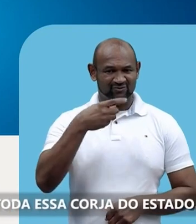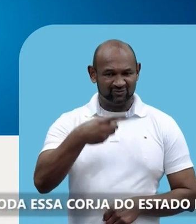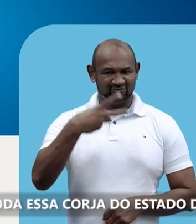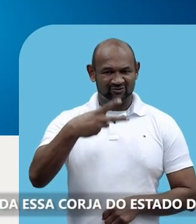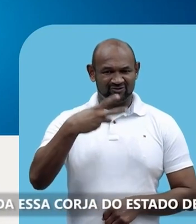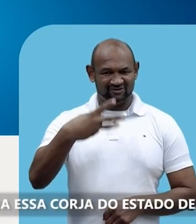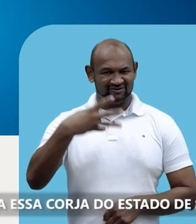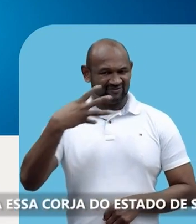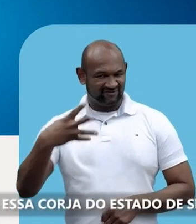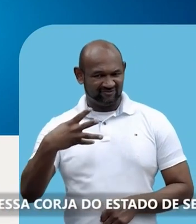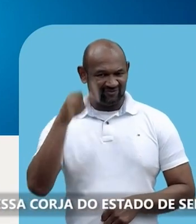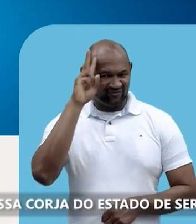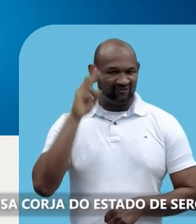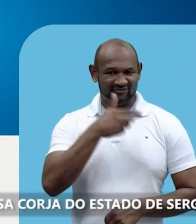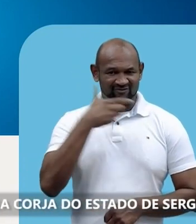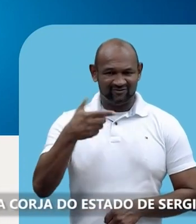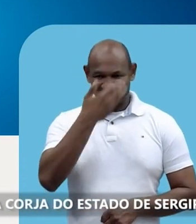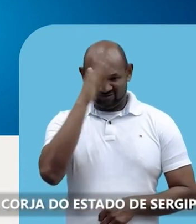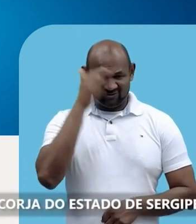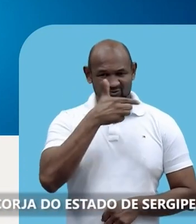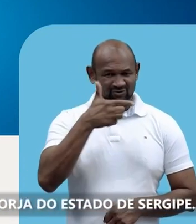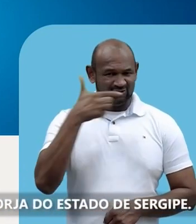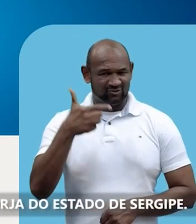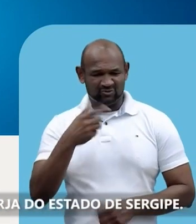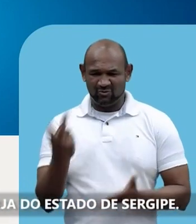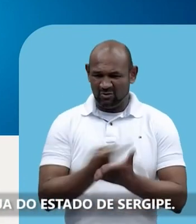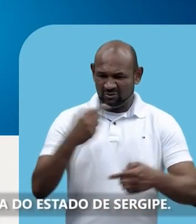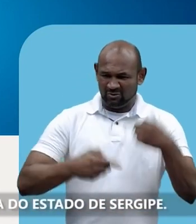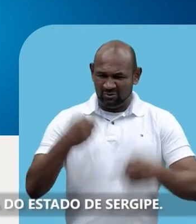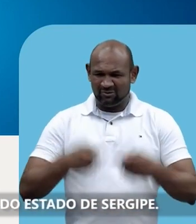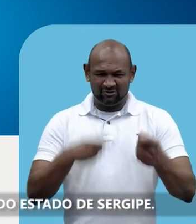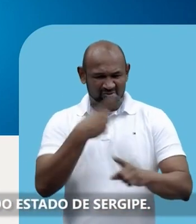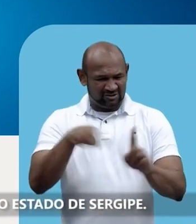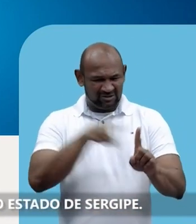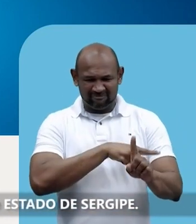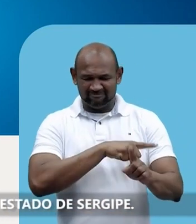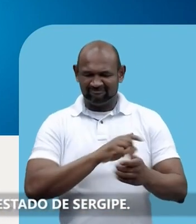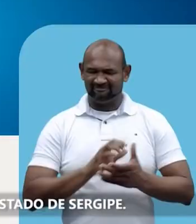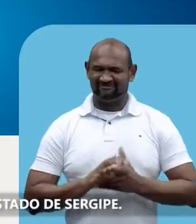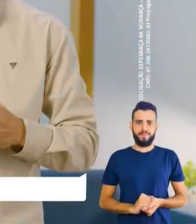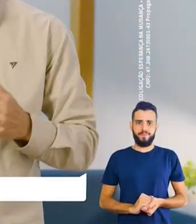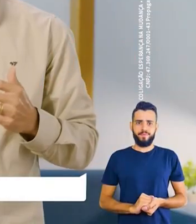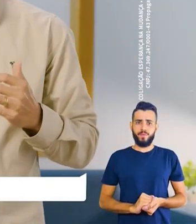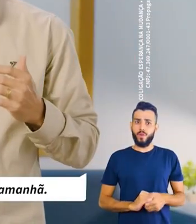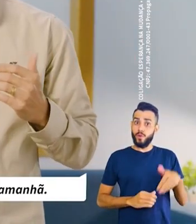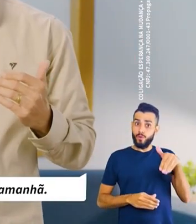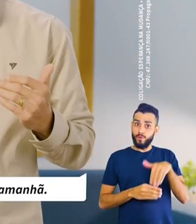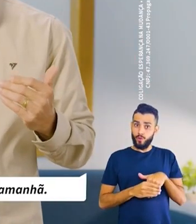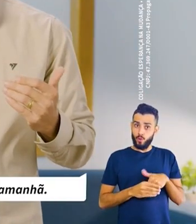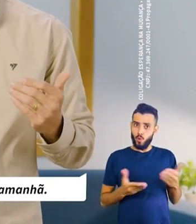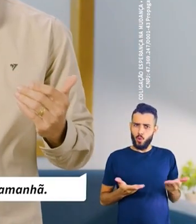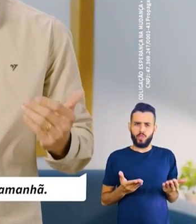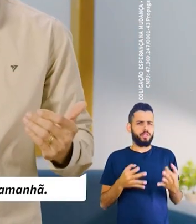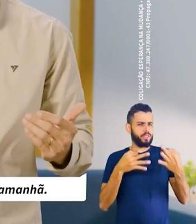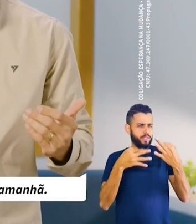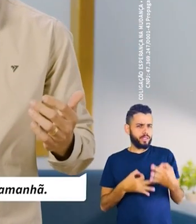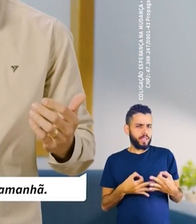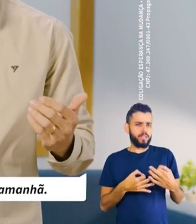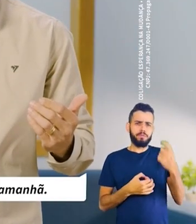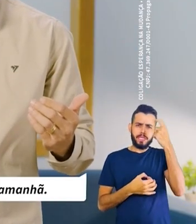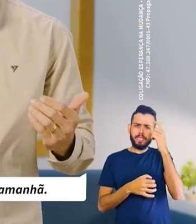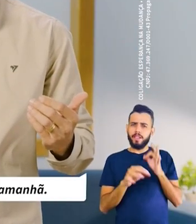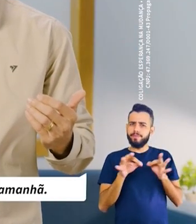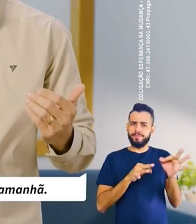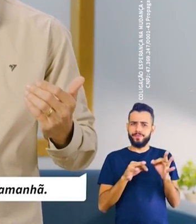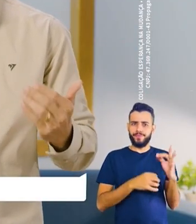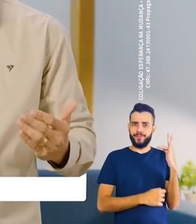51234, Valmir, 22. Eduardo, 222. Vamos tirar toda essa corda do Estado de Sergipe. O voto certo de hoje é